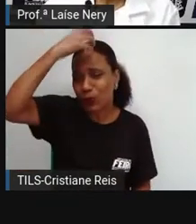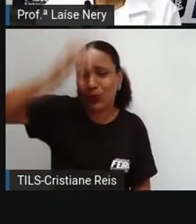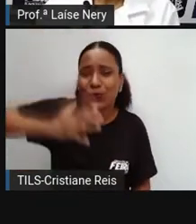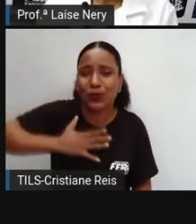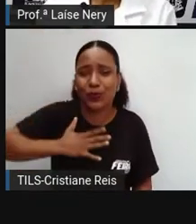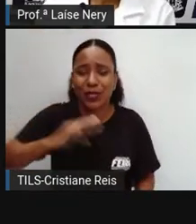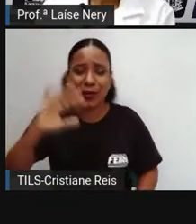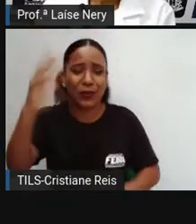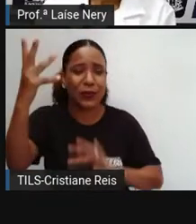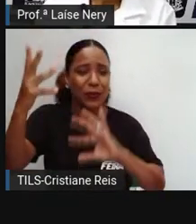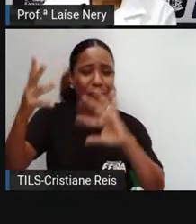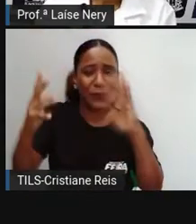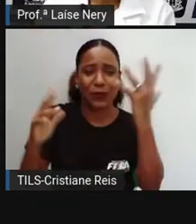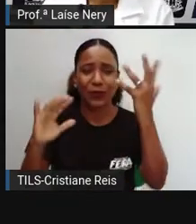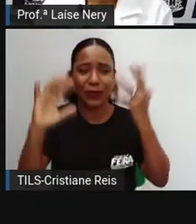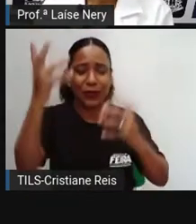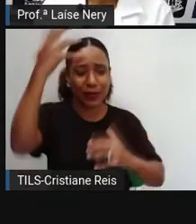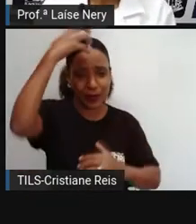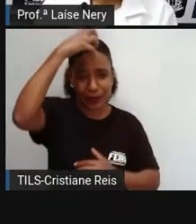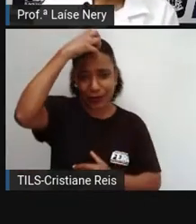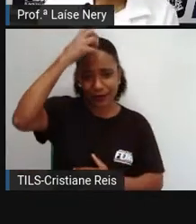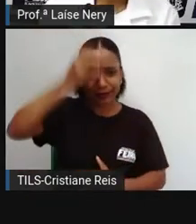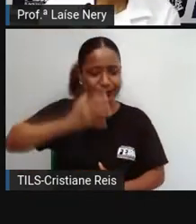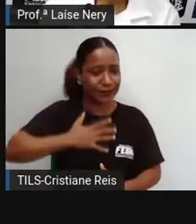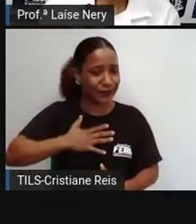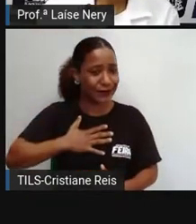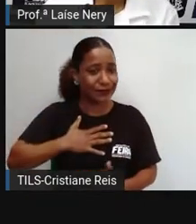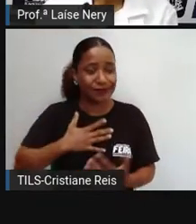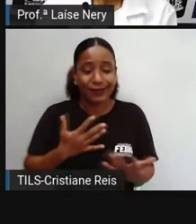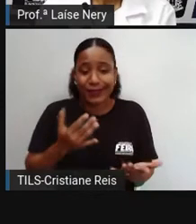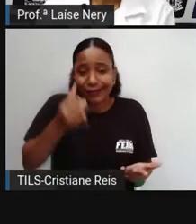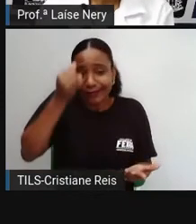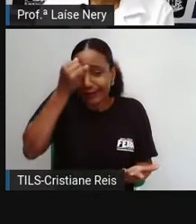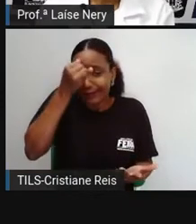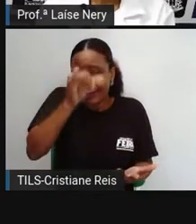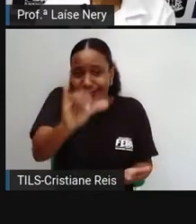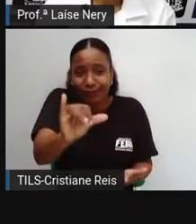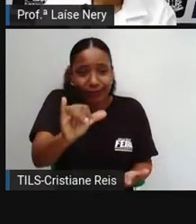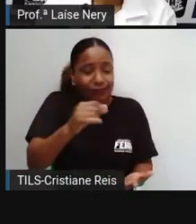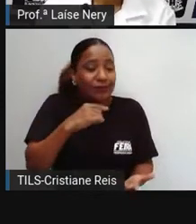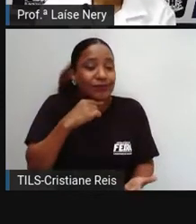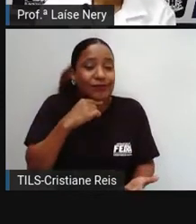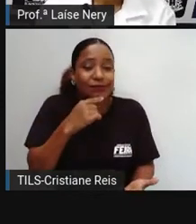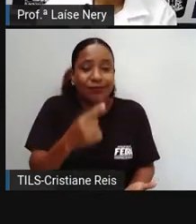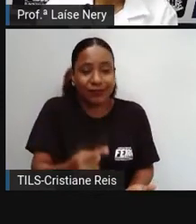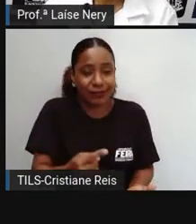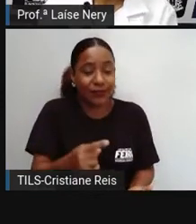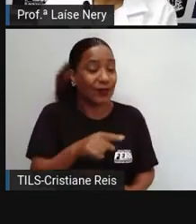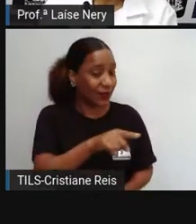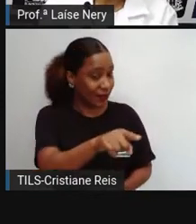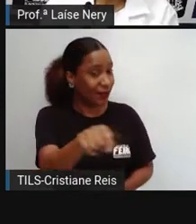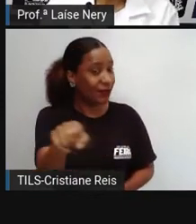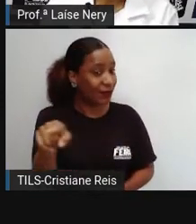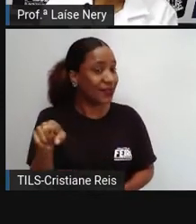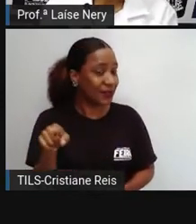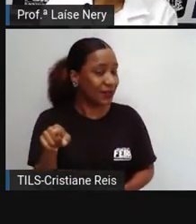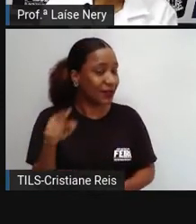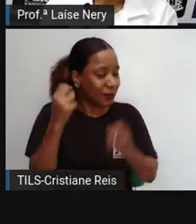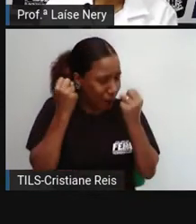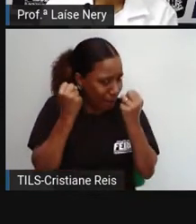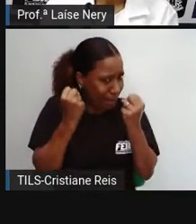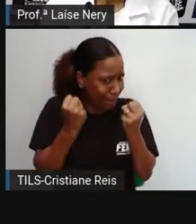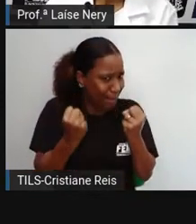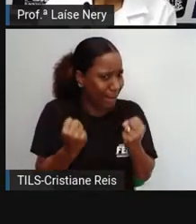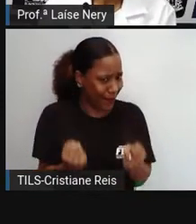Será que você está carregando algum desses pesos sem perceber alguma dessas cargas?